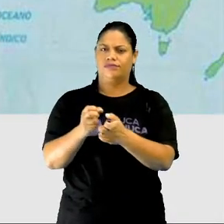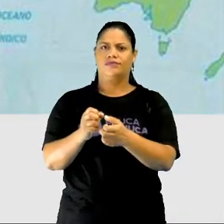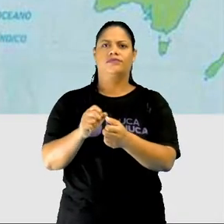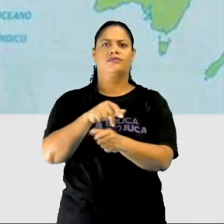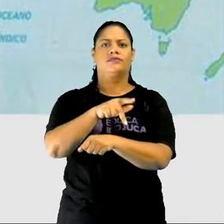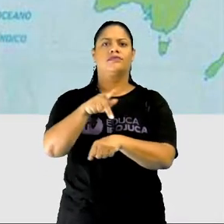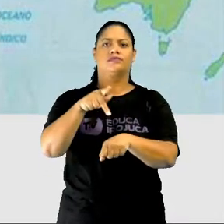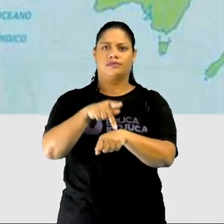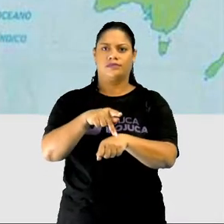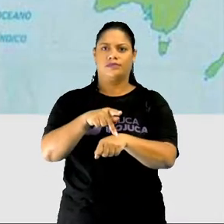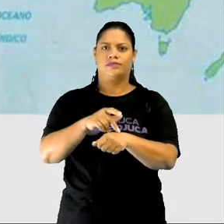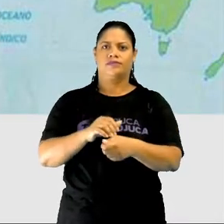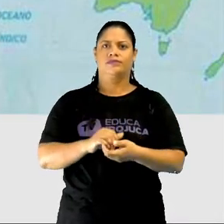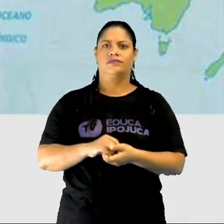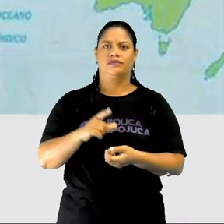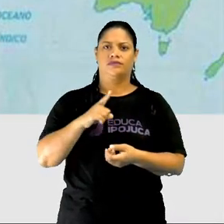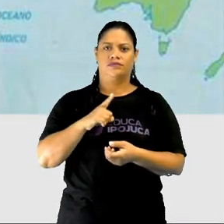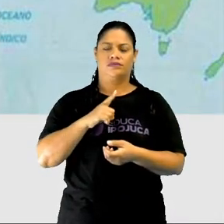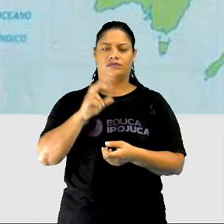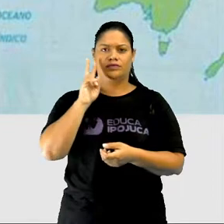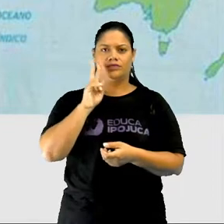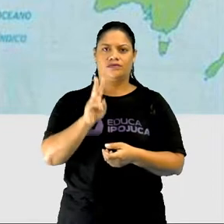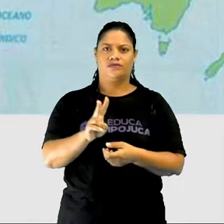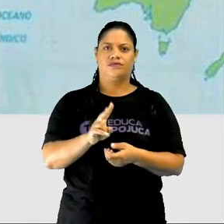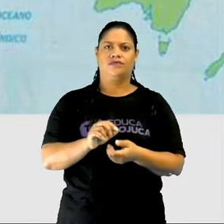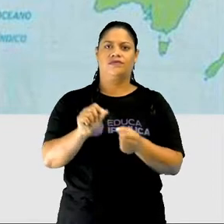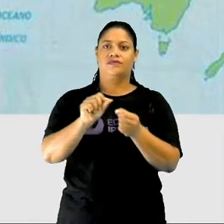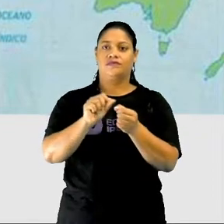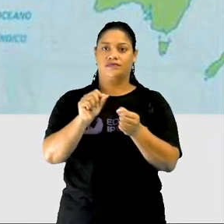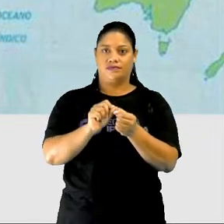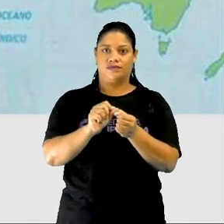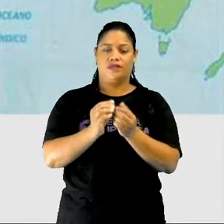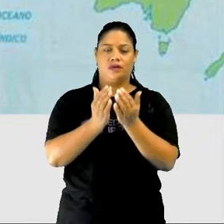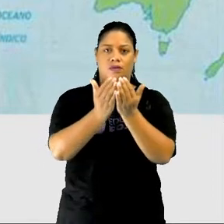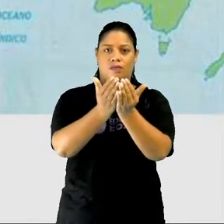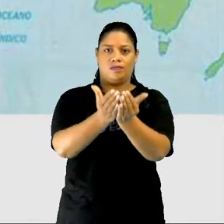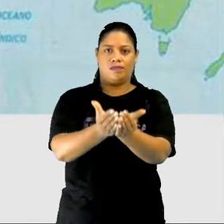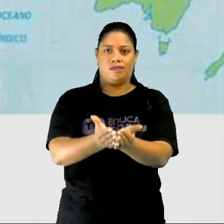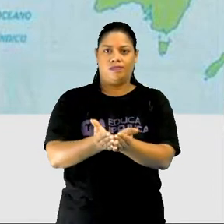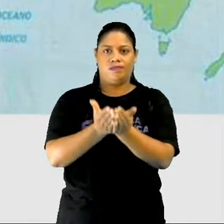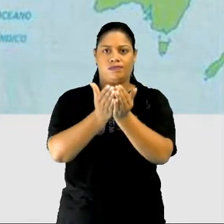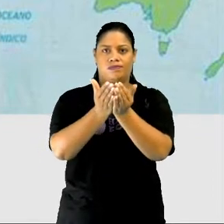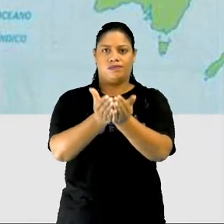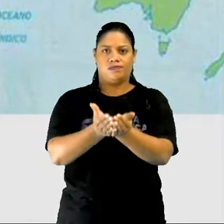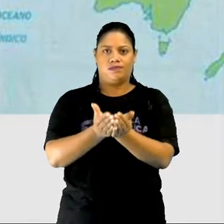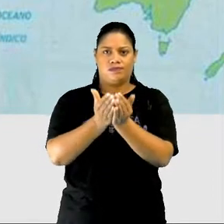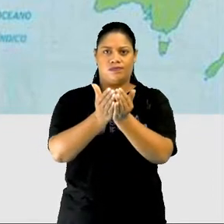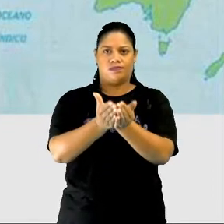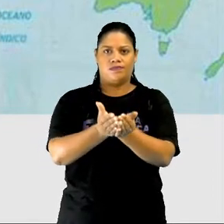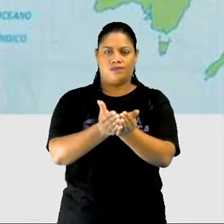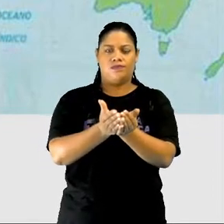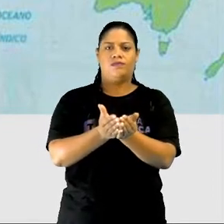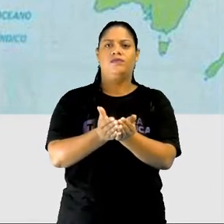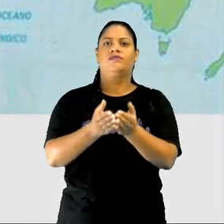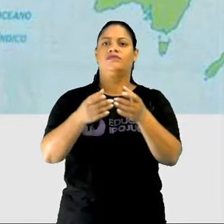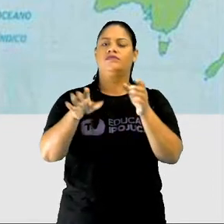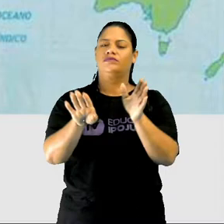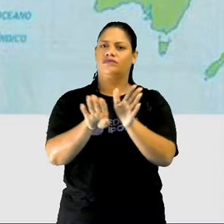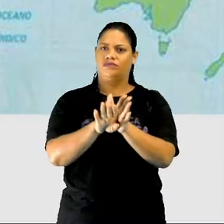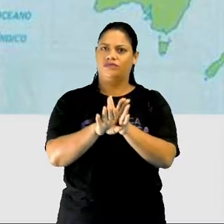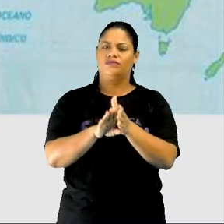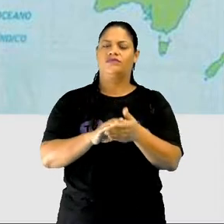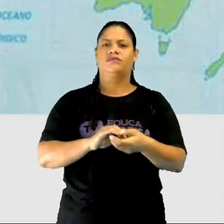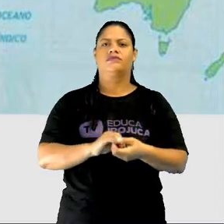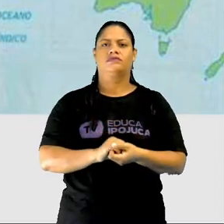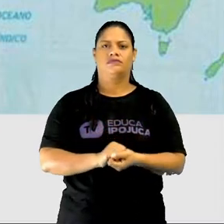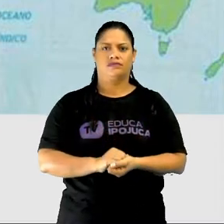nesse mapa algumas rotas no processo das grandes navegações. As rotas que chegaram no continente americano,